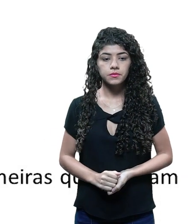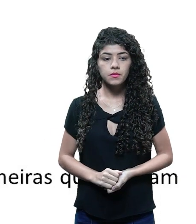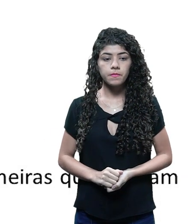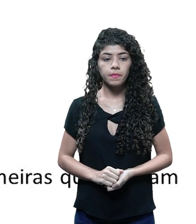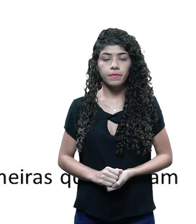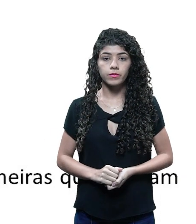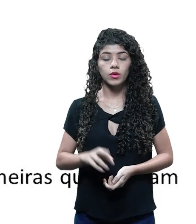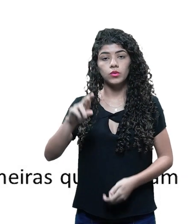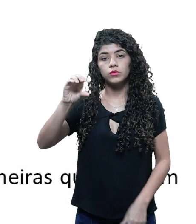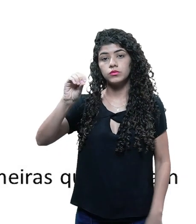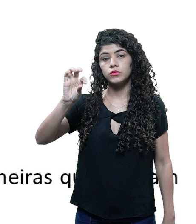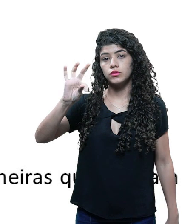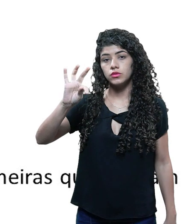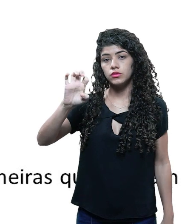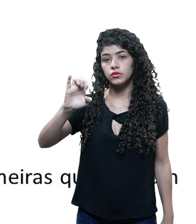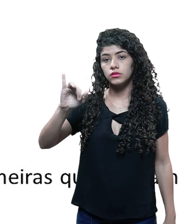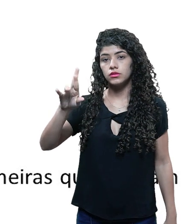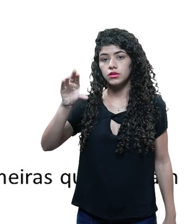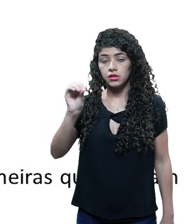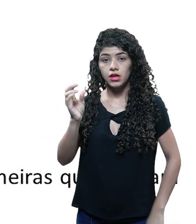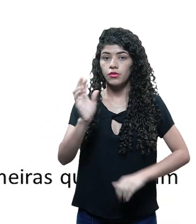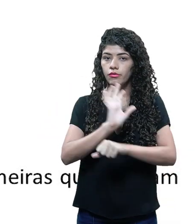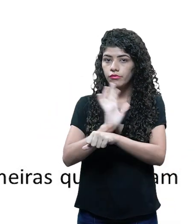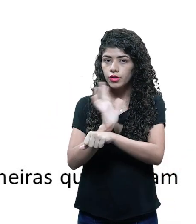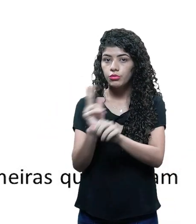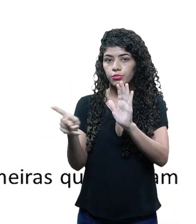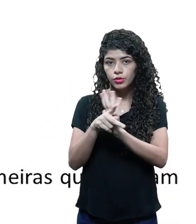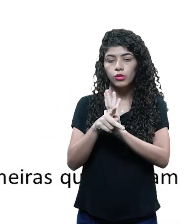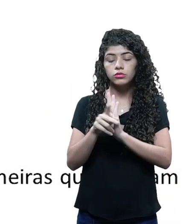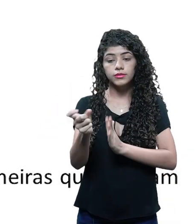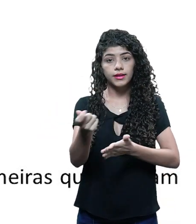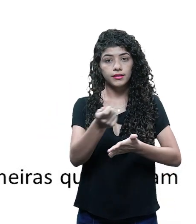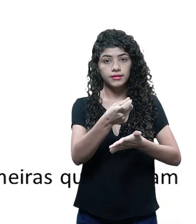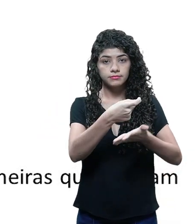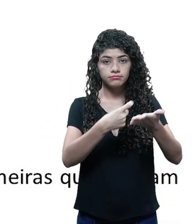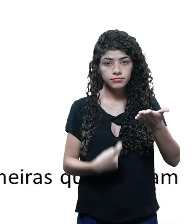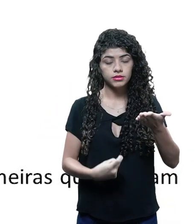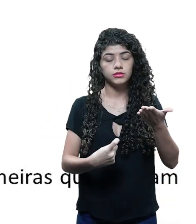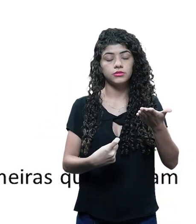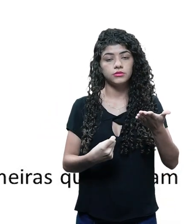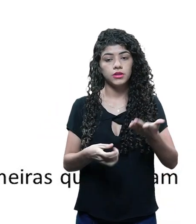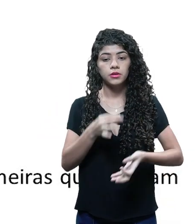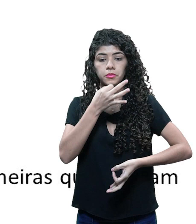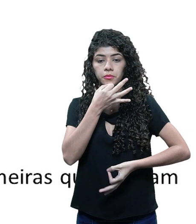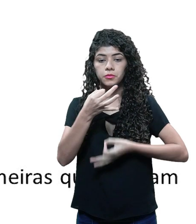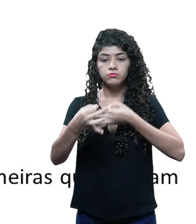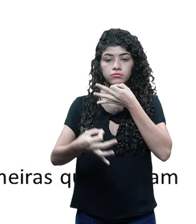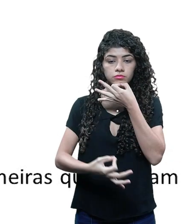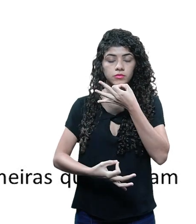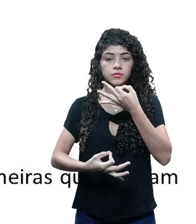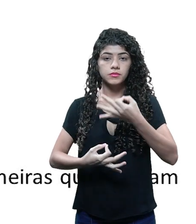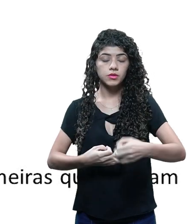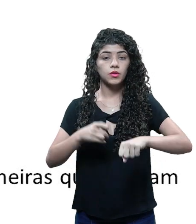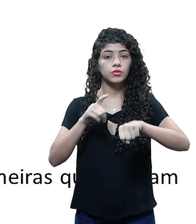roteiro é um filme escrito em forma de texto, um filme escrito em forma de texto, mas com indicações de